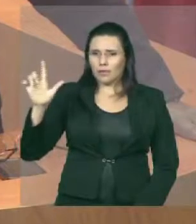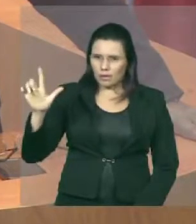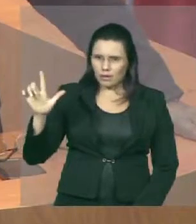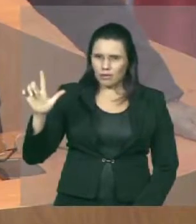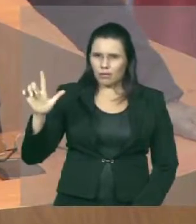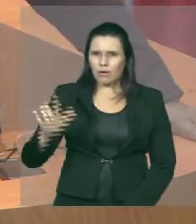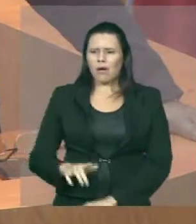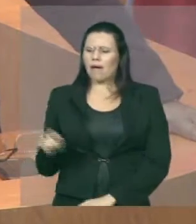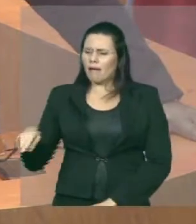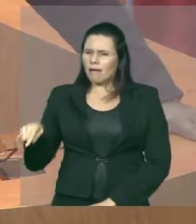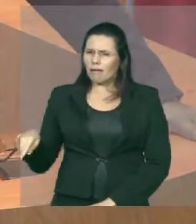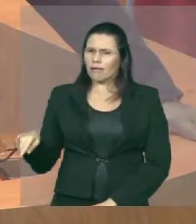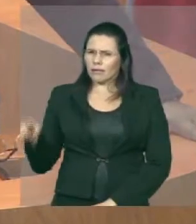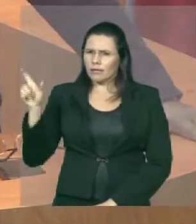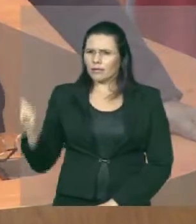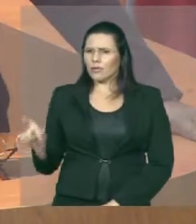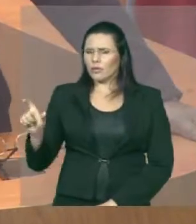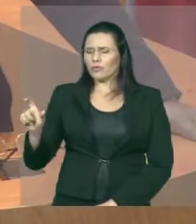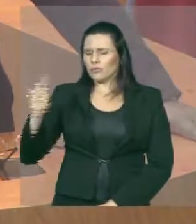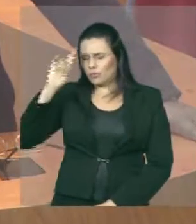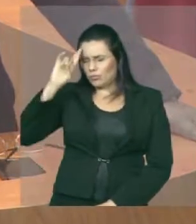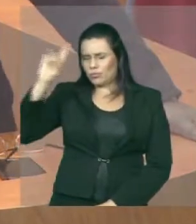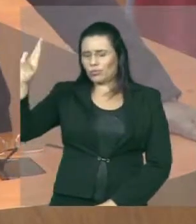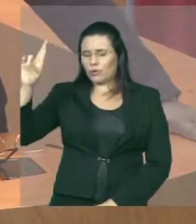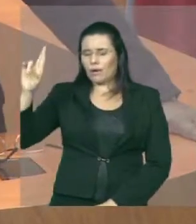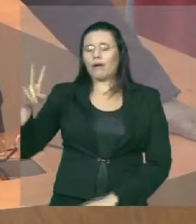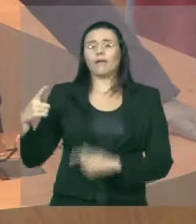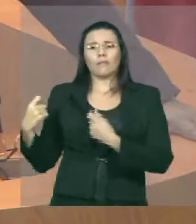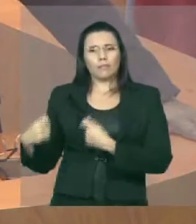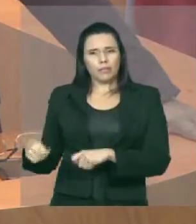ele é que mude de lugar, não vai mudar o soldado que está lá.